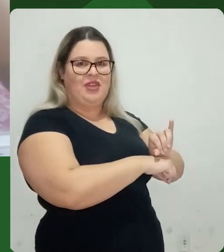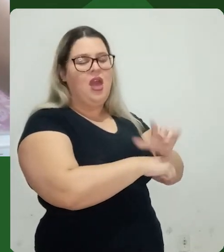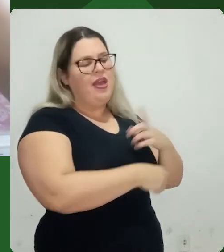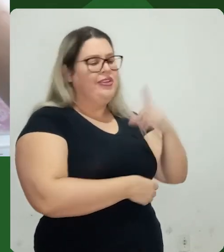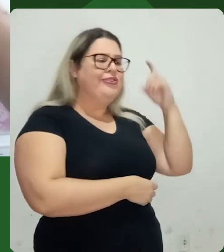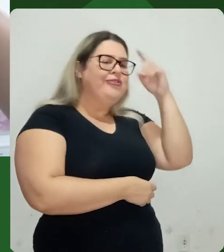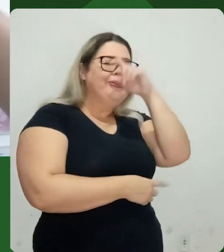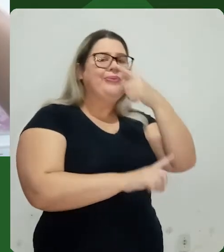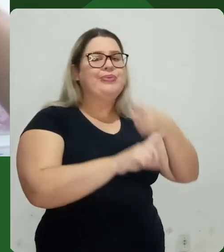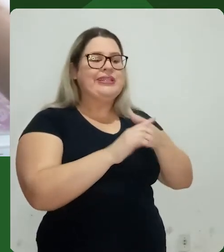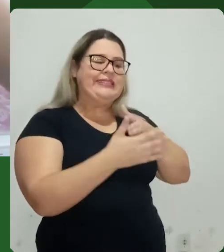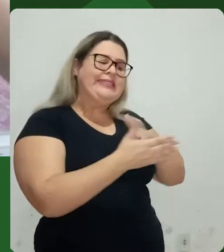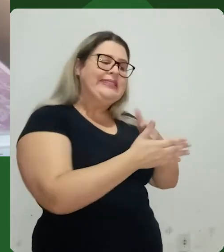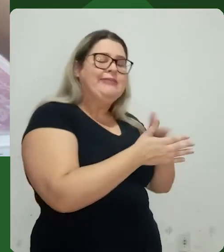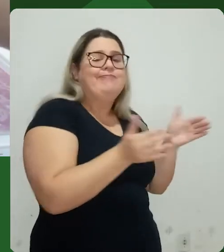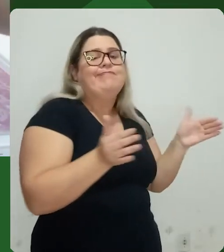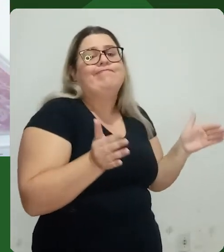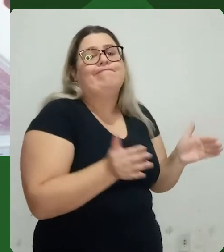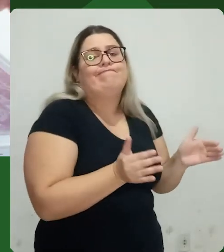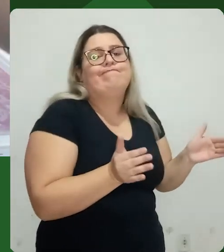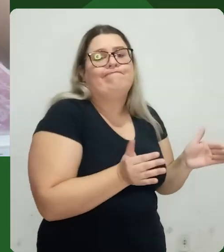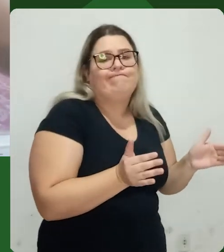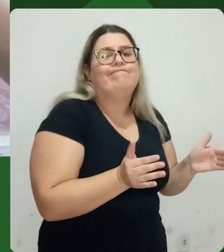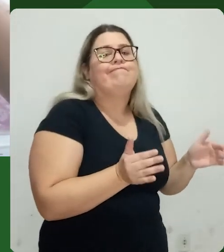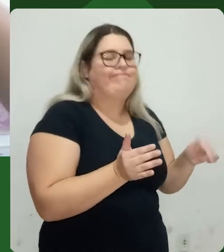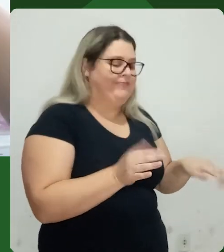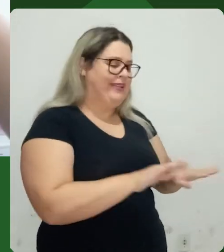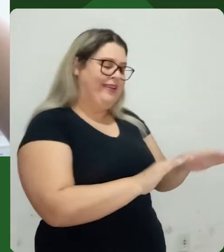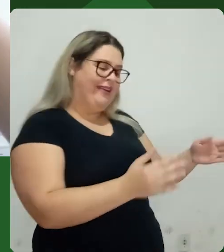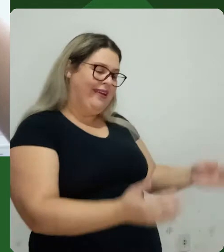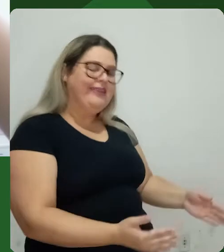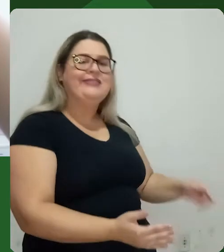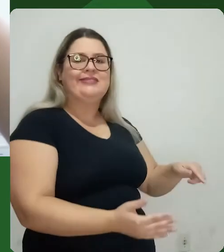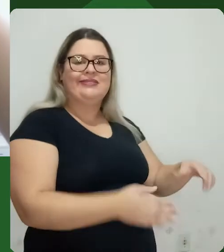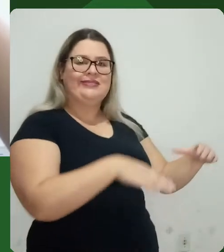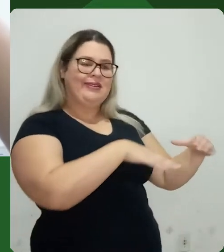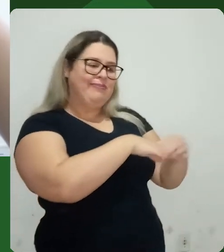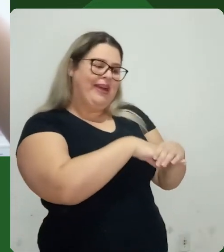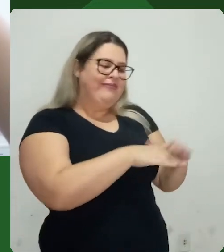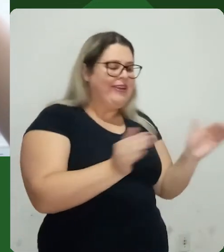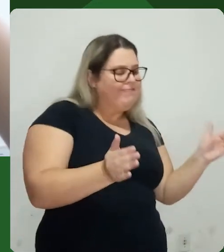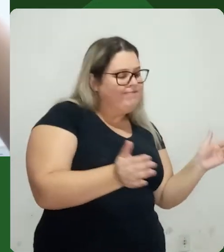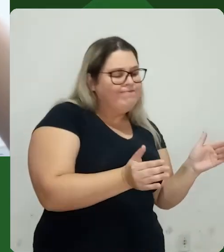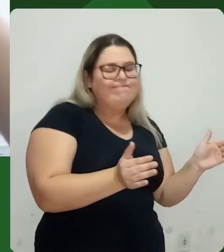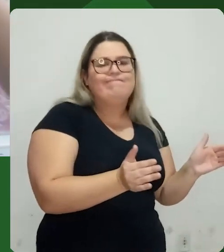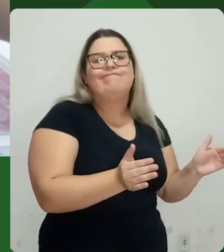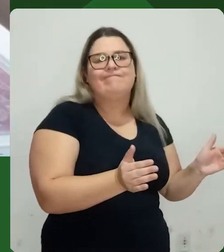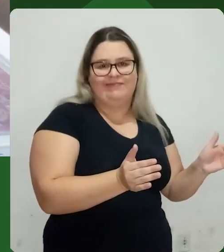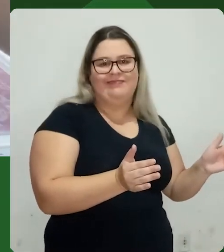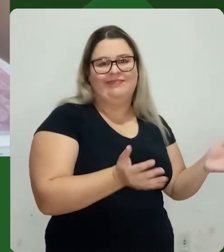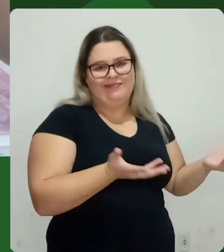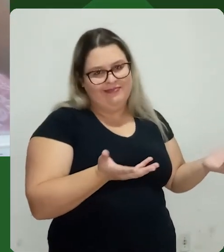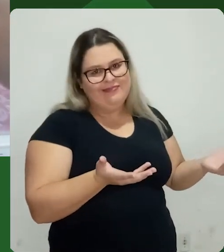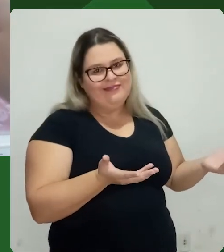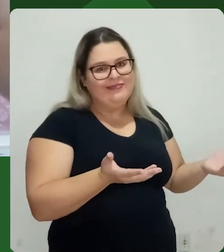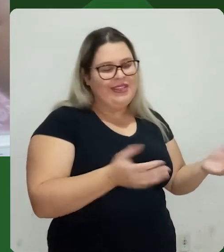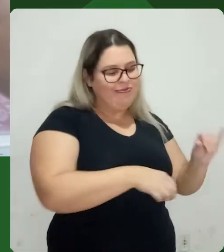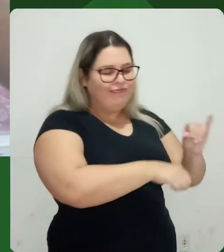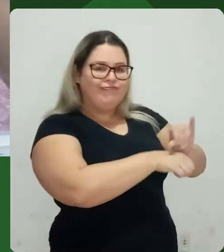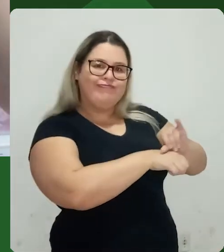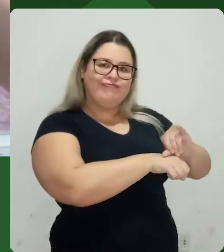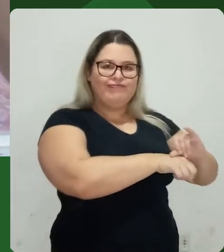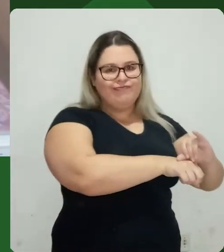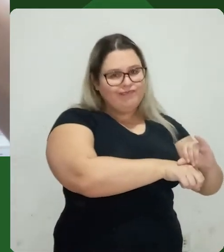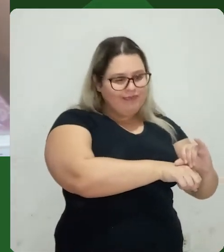posicionar o produto de acordo. É um pouco mais difícil quando a gente tem uma estrutura mais limitada, trabalhando em cima dessa caixa de sapato, acabou ficando um espaço